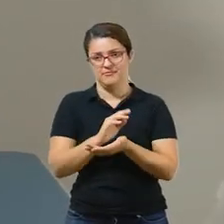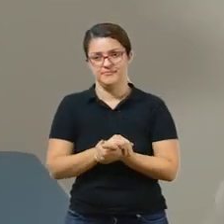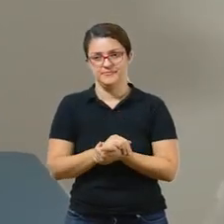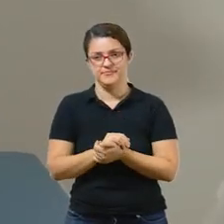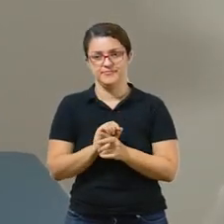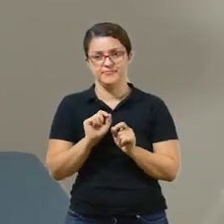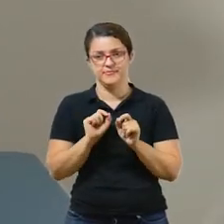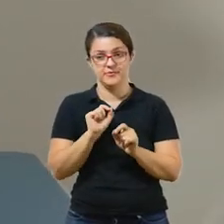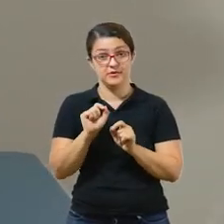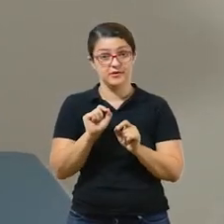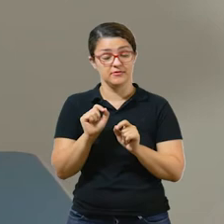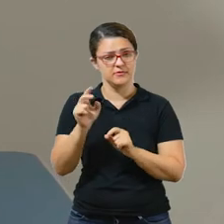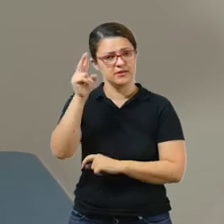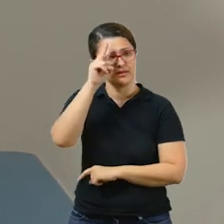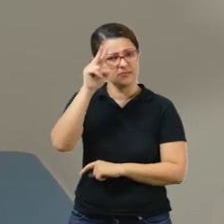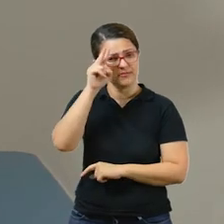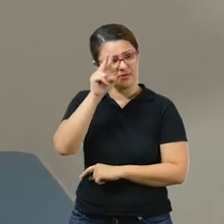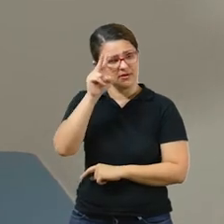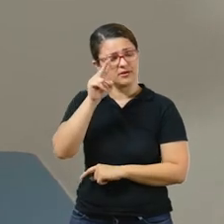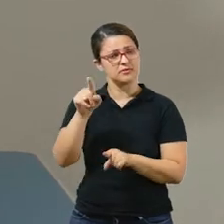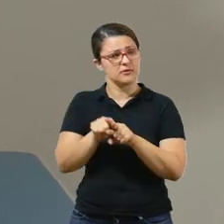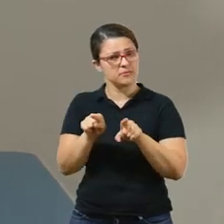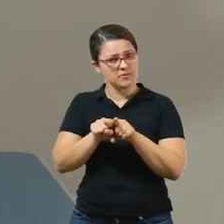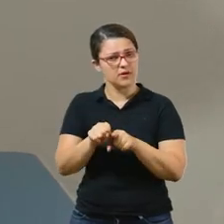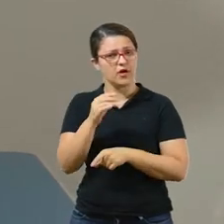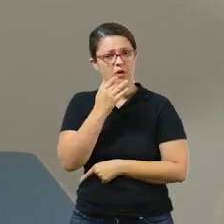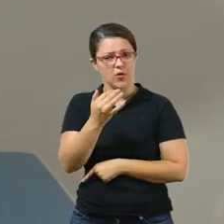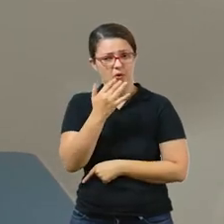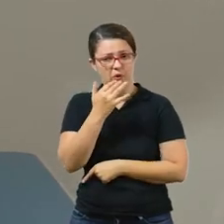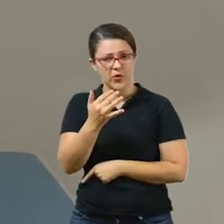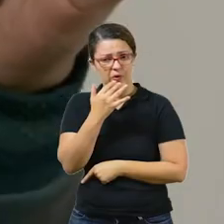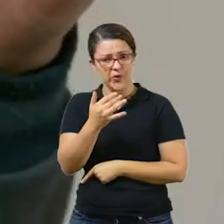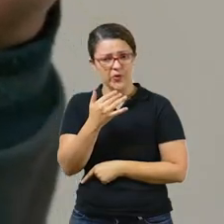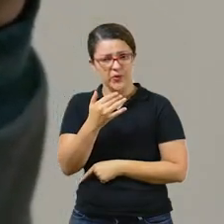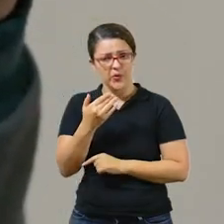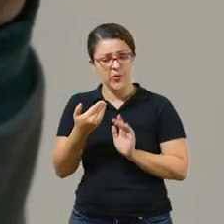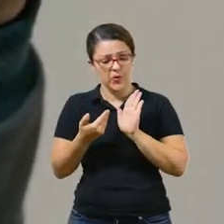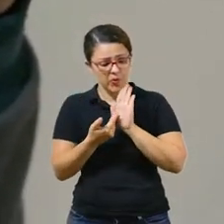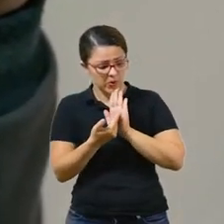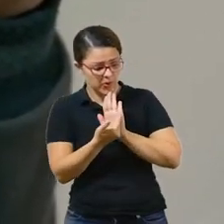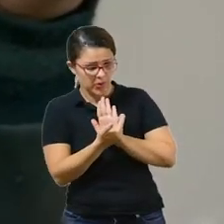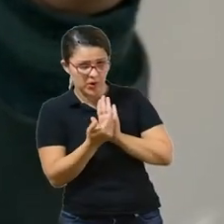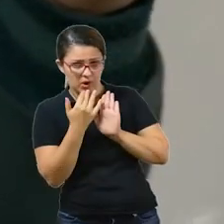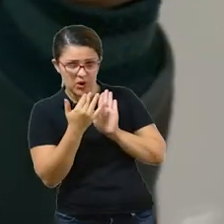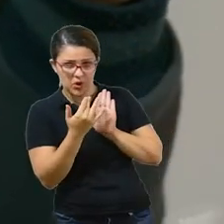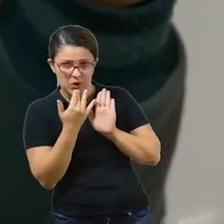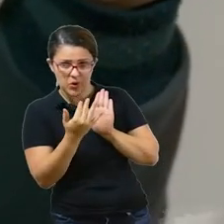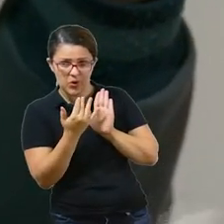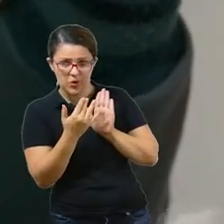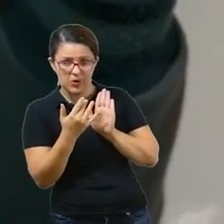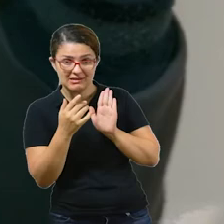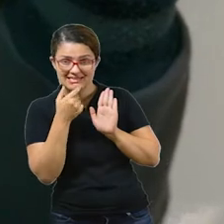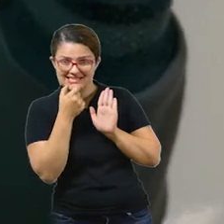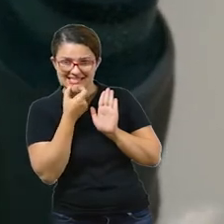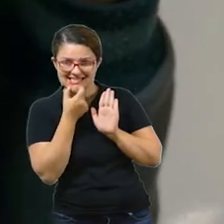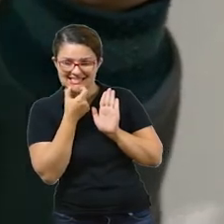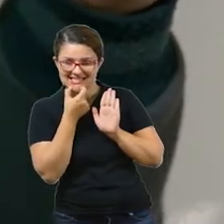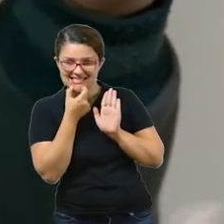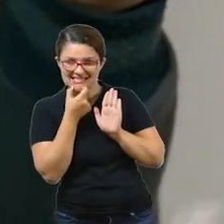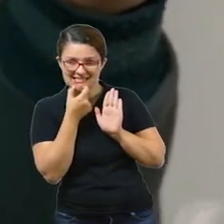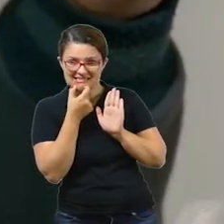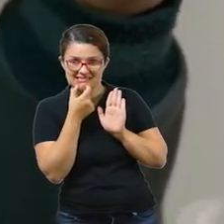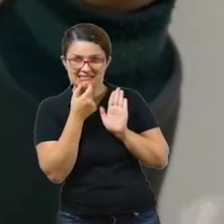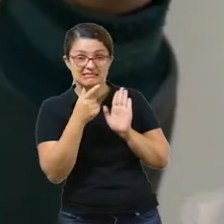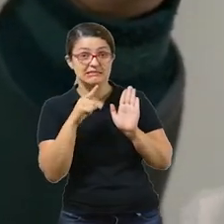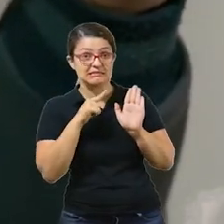trabalhando com essas bandeiras, vamos relembrar também as nossas colors, né? E aqui tem as colors, as cores que fazem